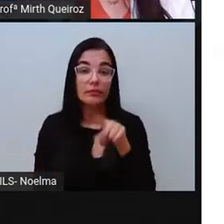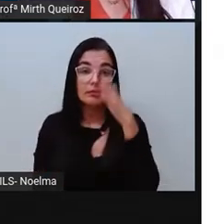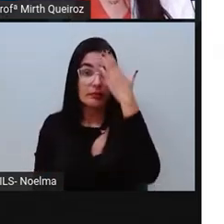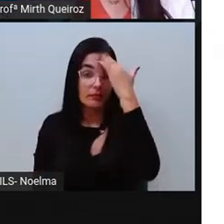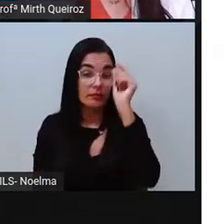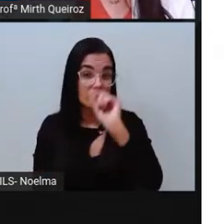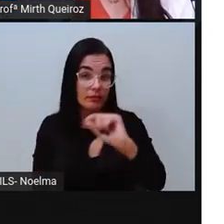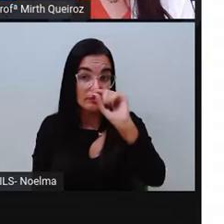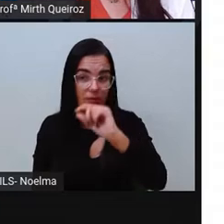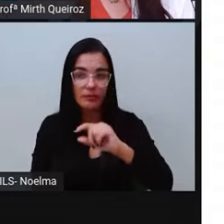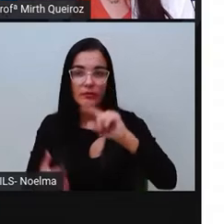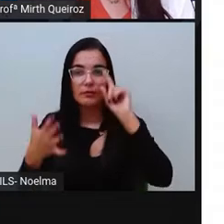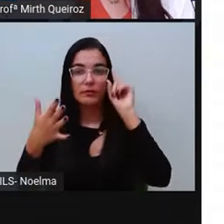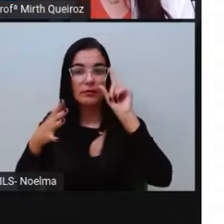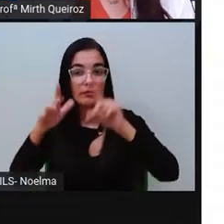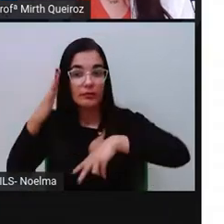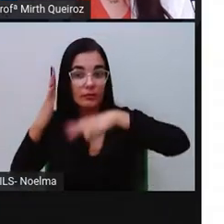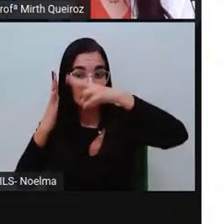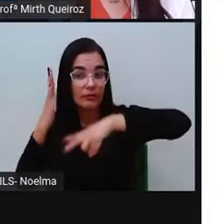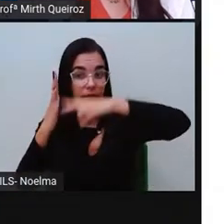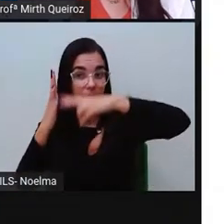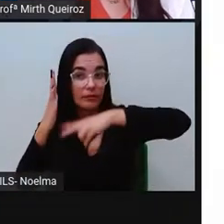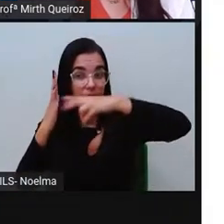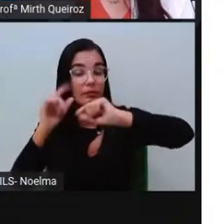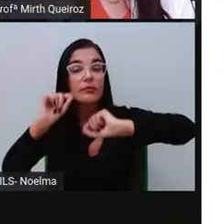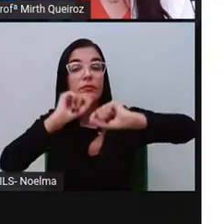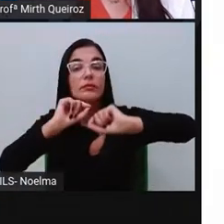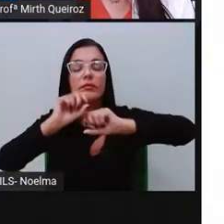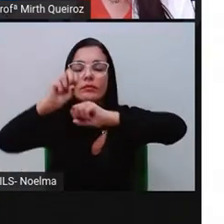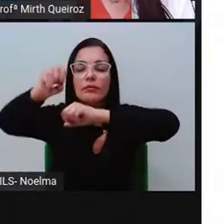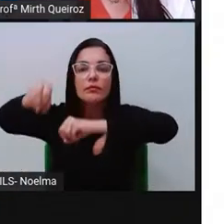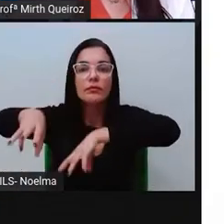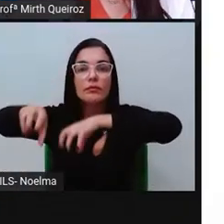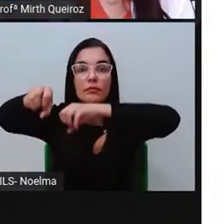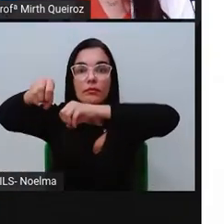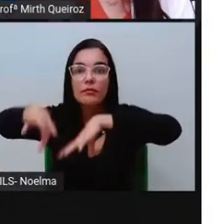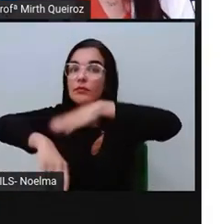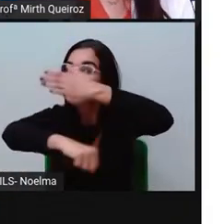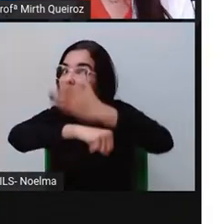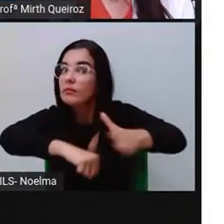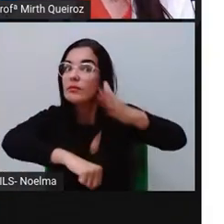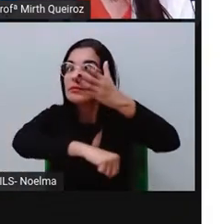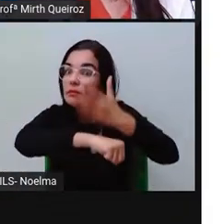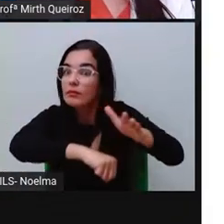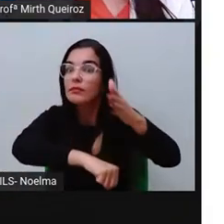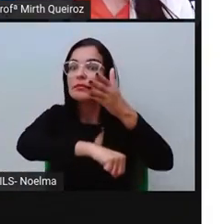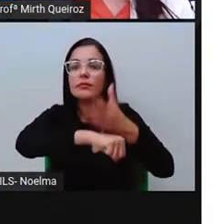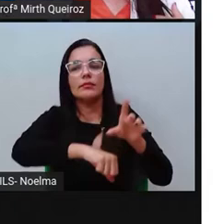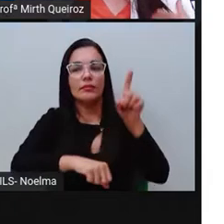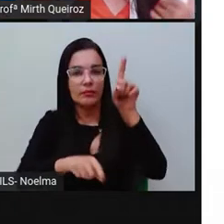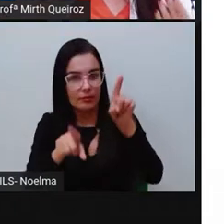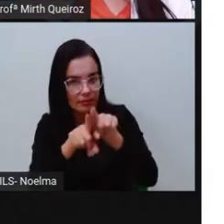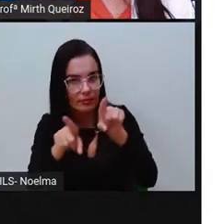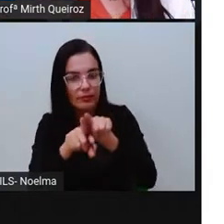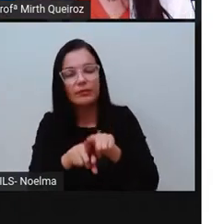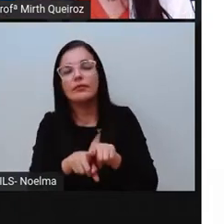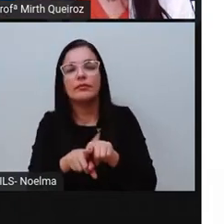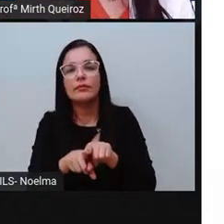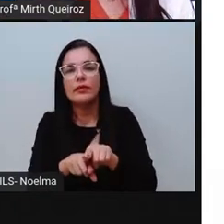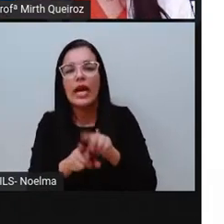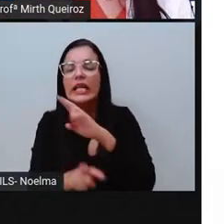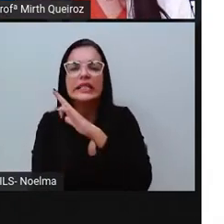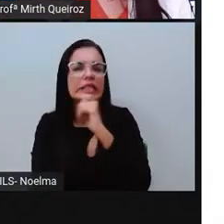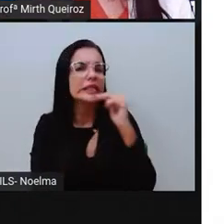leitura, ela é educação e prática. Ninguém nasce leitor. Você se torna